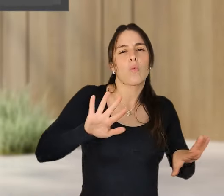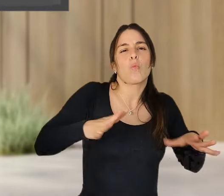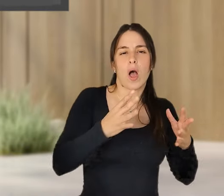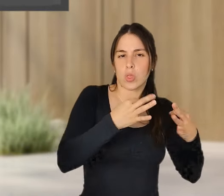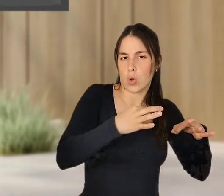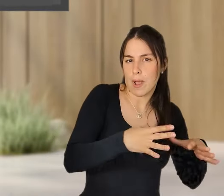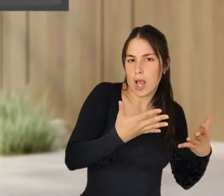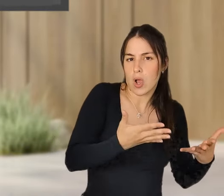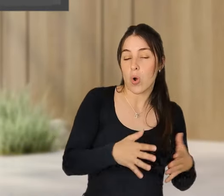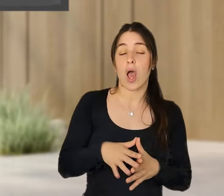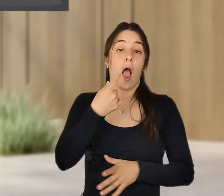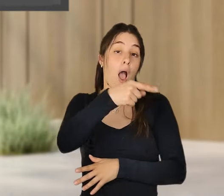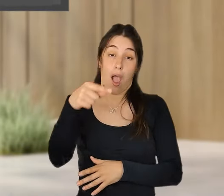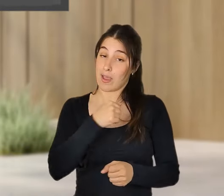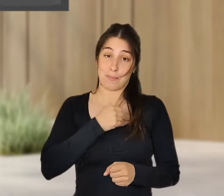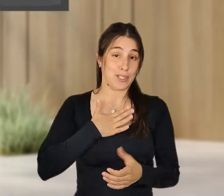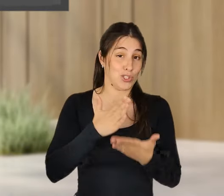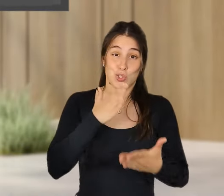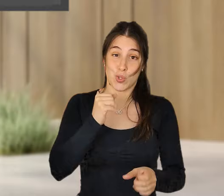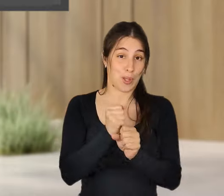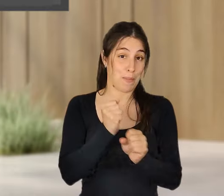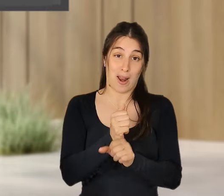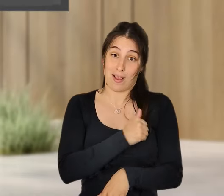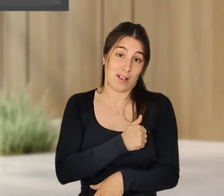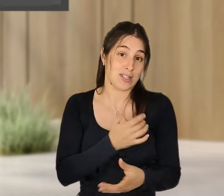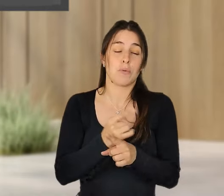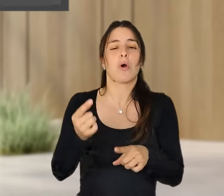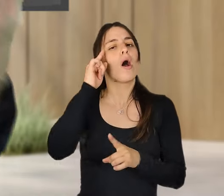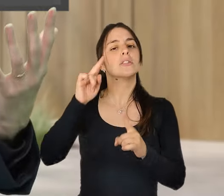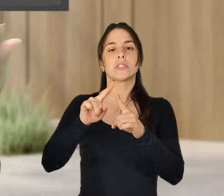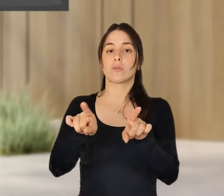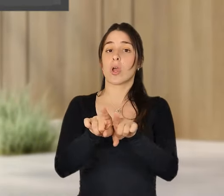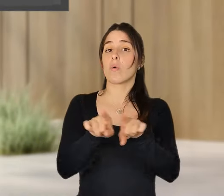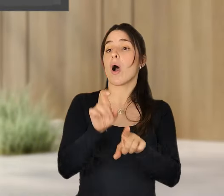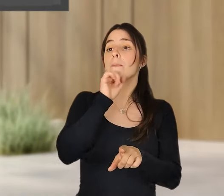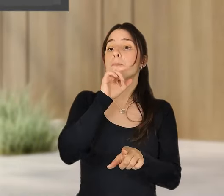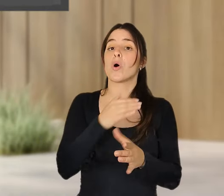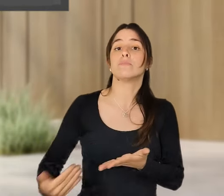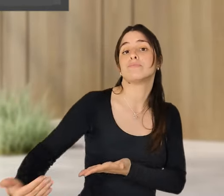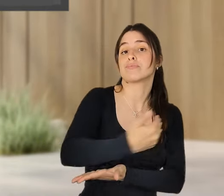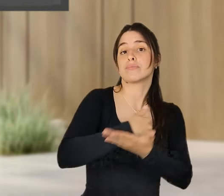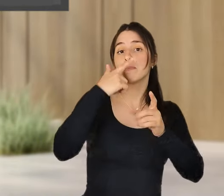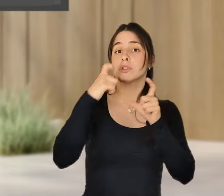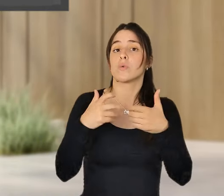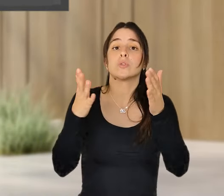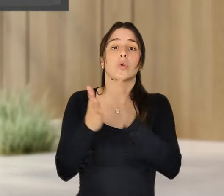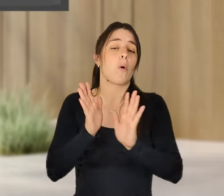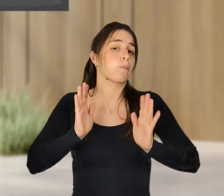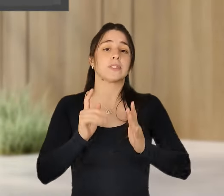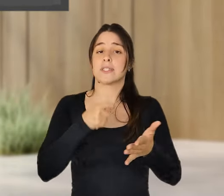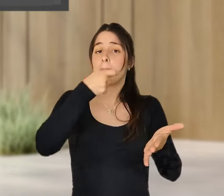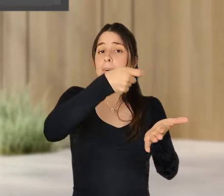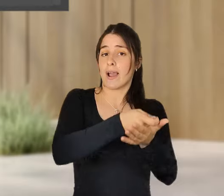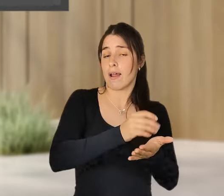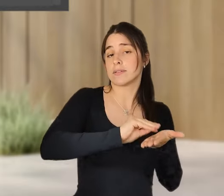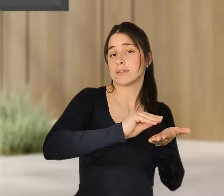empresas que se tornaram completamente remotas para poder recrutar todo o mundo, não terem de pagar os escritórios.